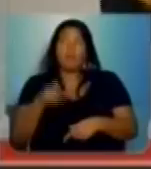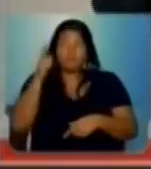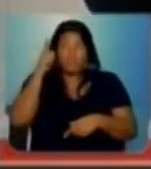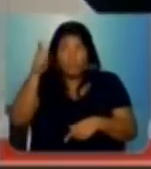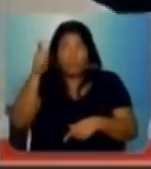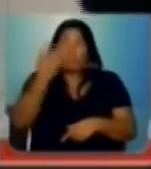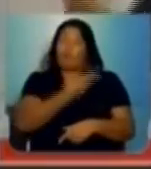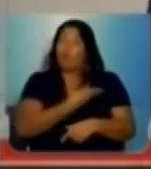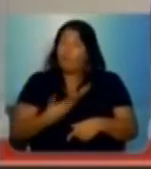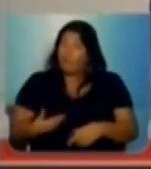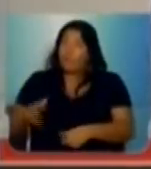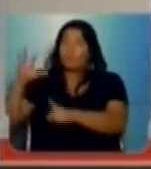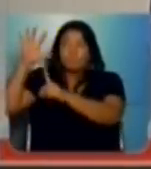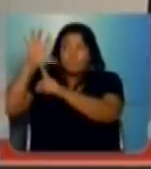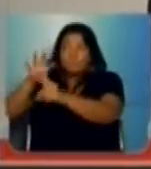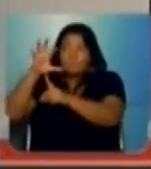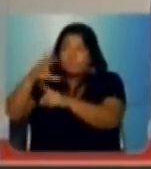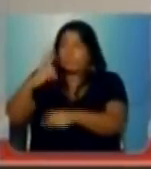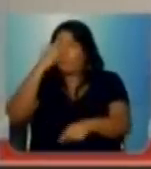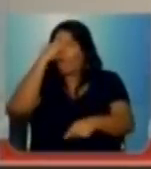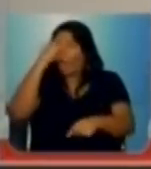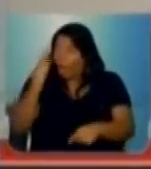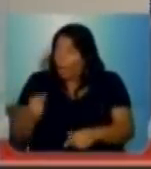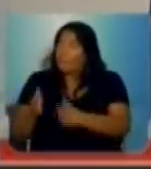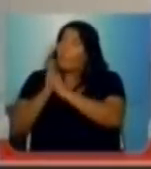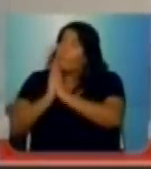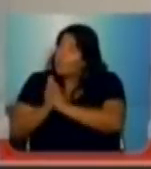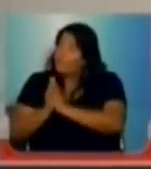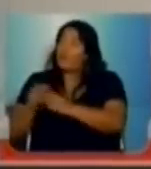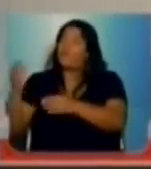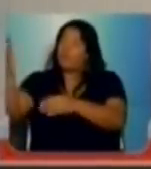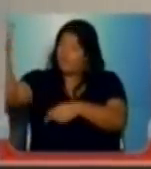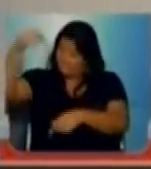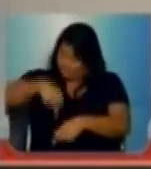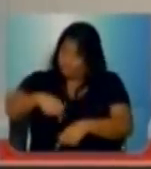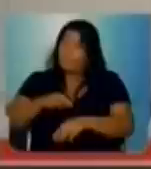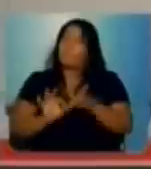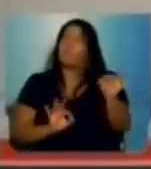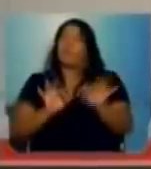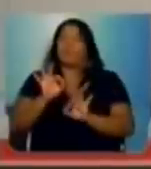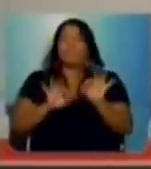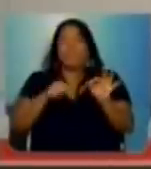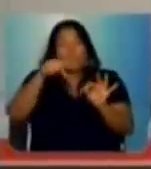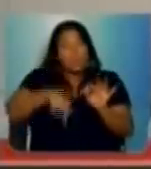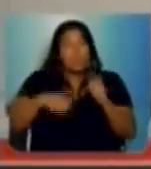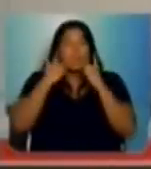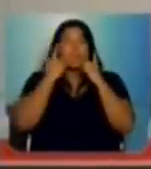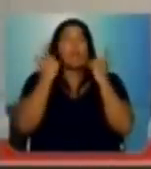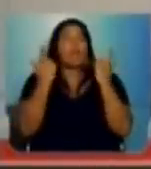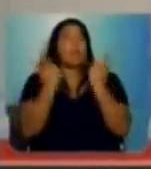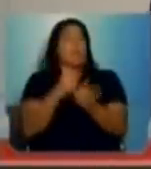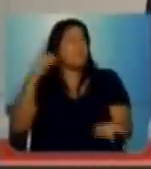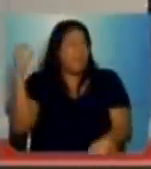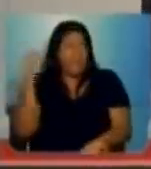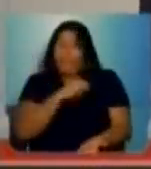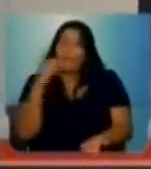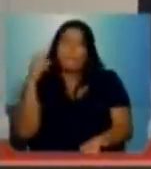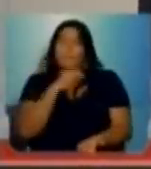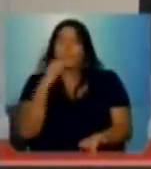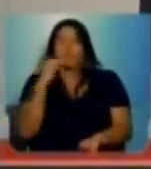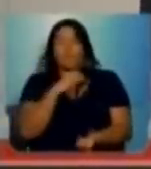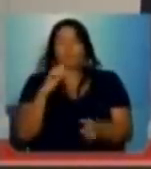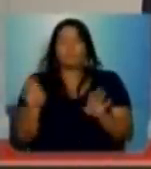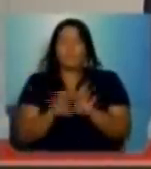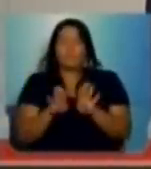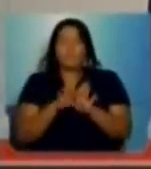apelar ao governador Geraldo Alckmin para que o projeto venha para a Assembleia Legislativa em caráter de extrema urgência. Termino,